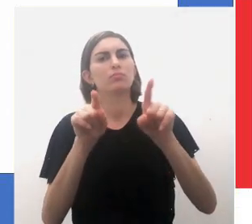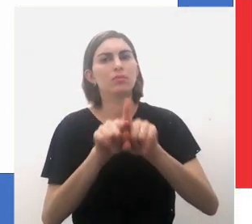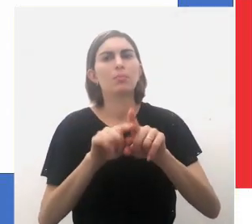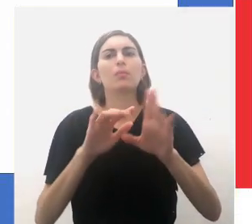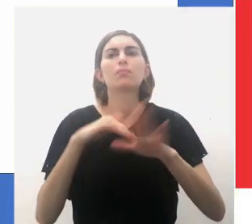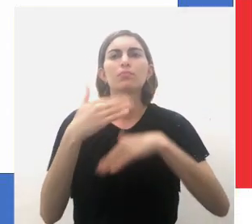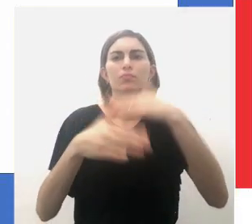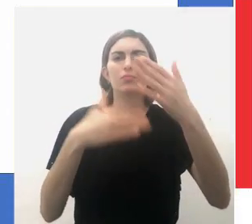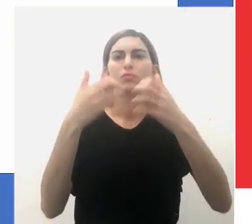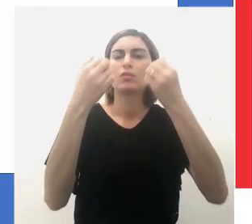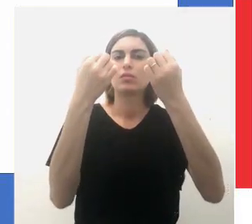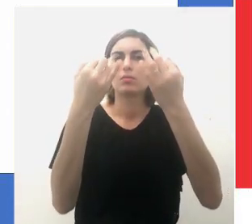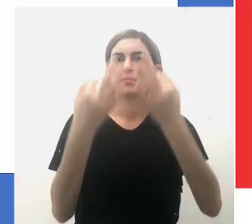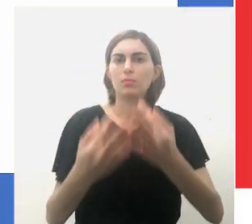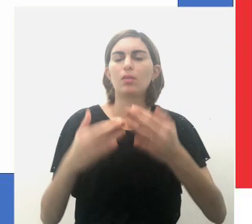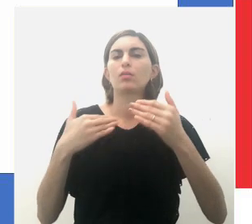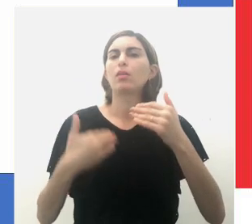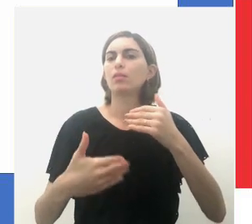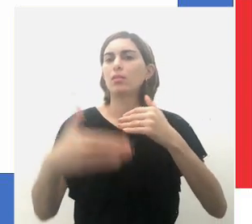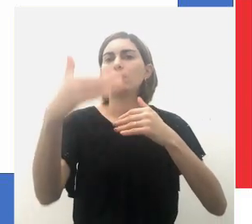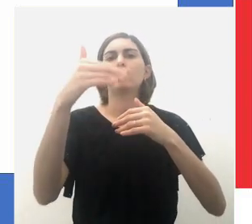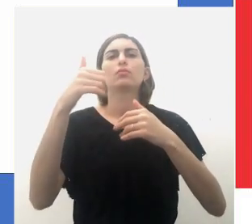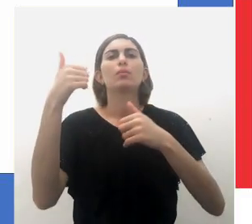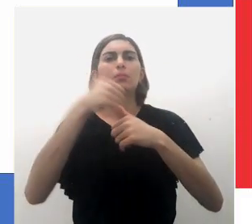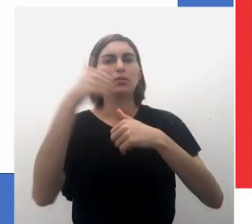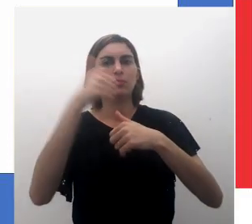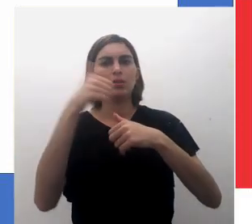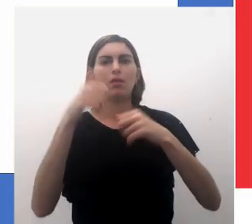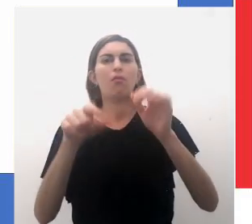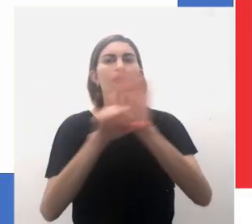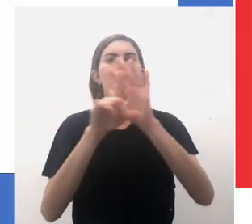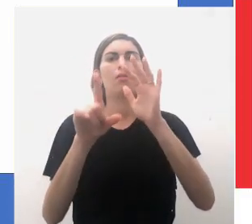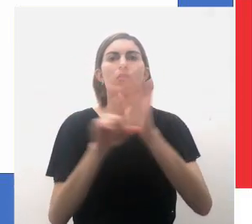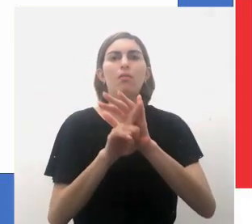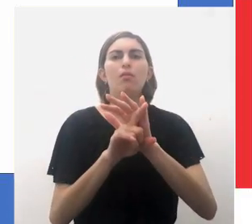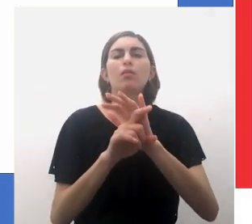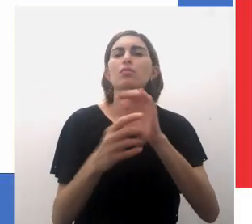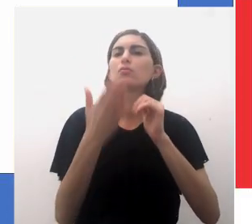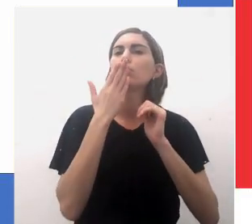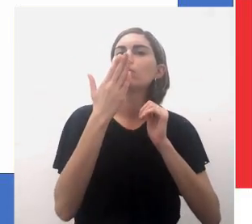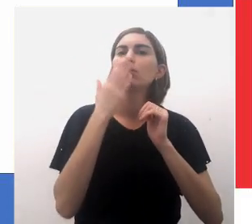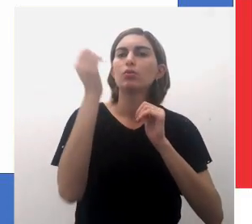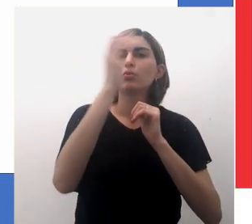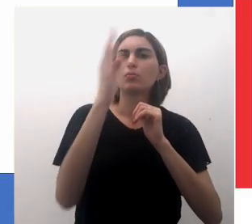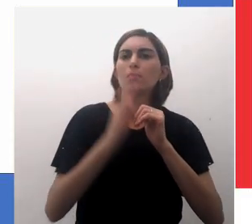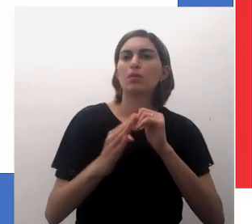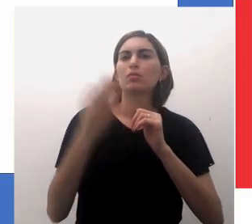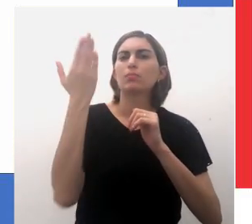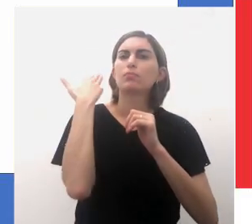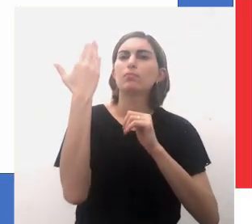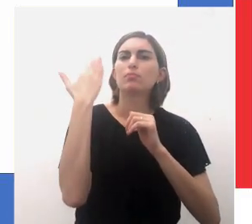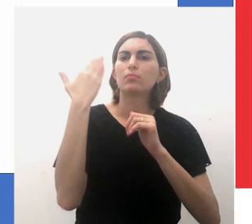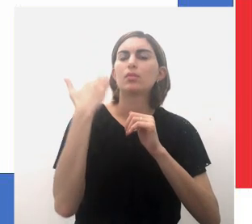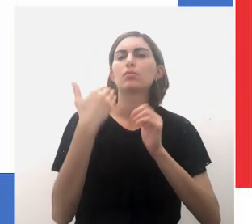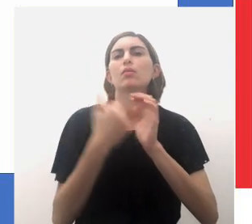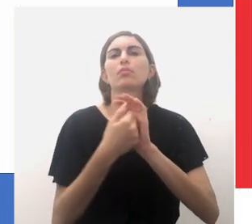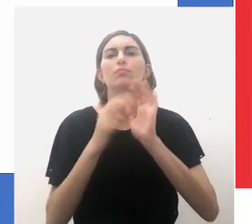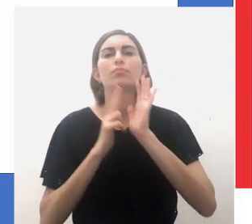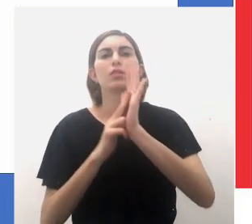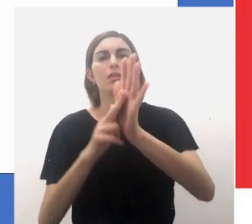depois ficou explícito, através da primeira lei sobre os índios no Brasil, colônia,